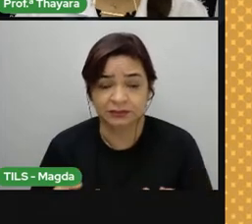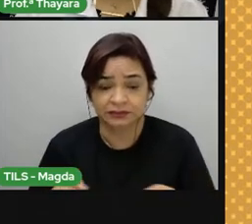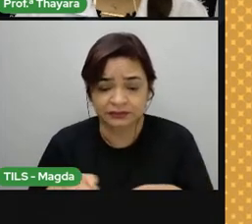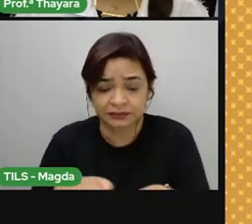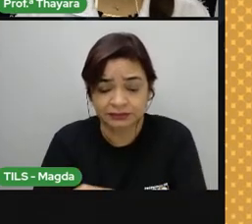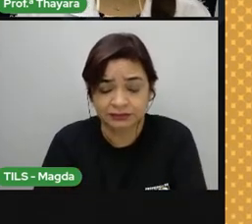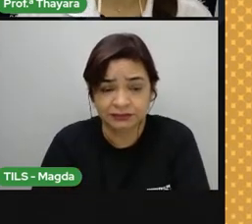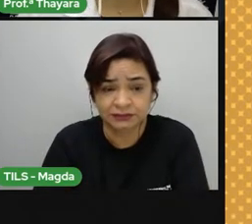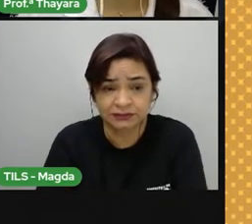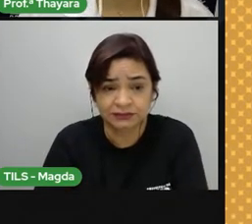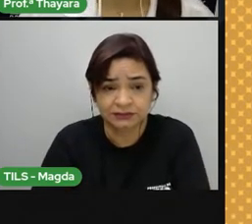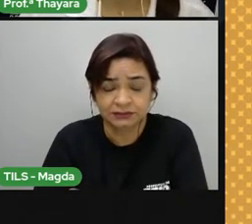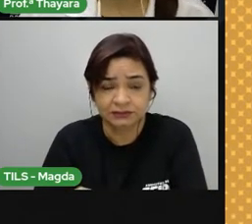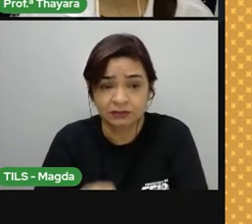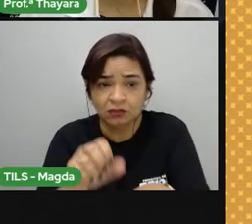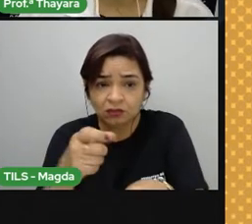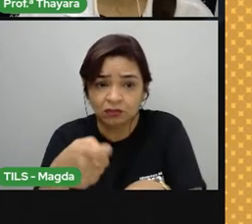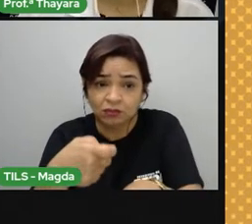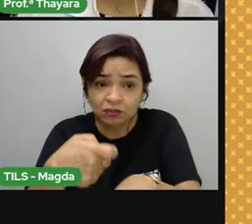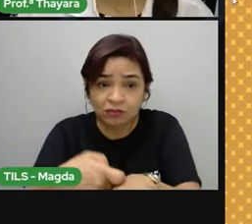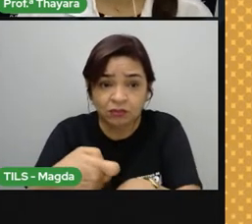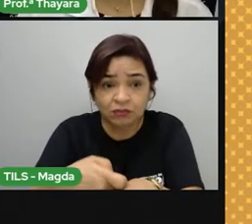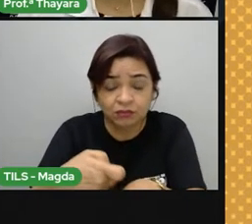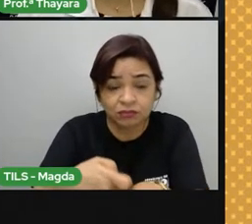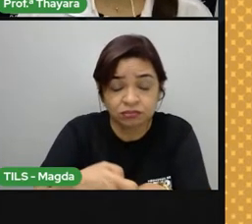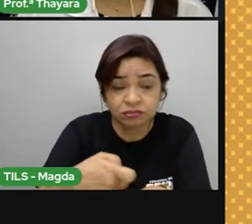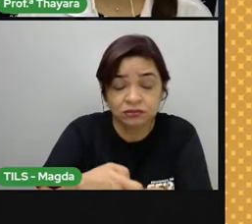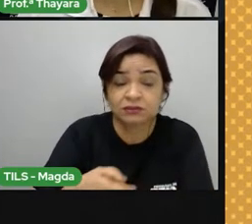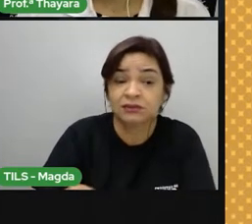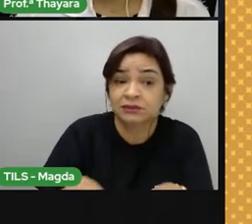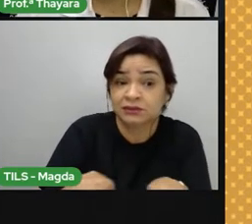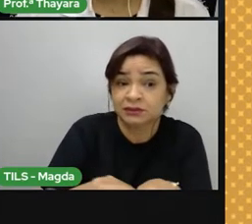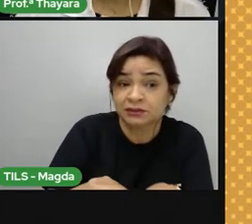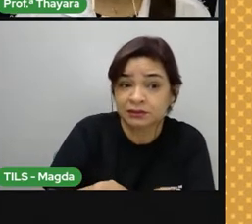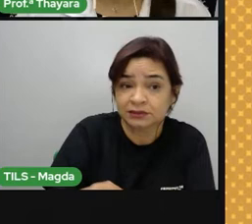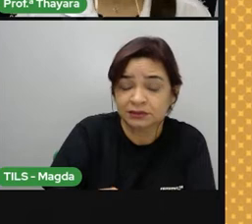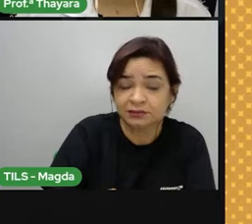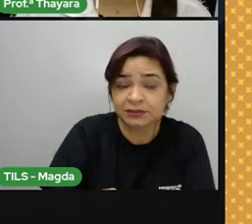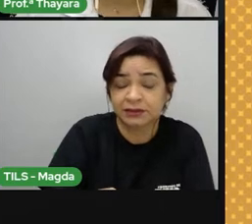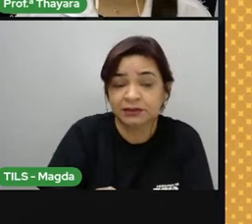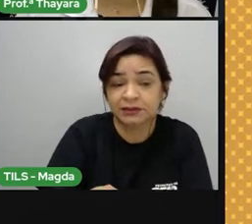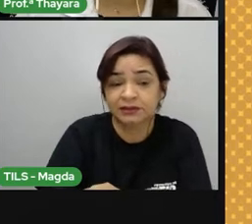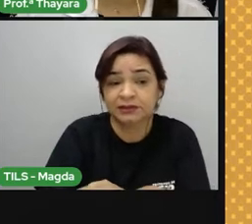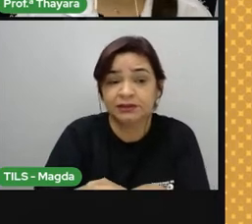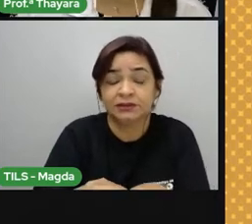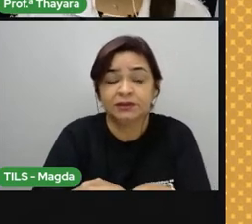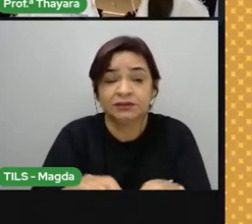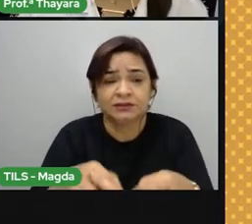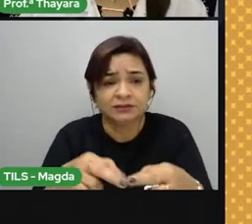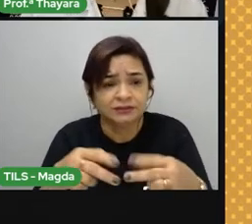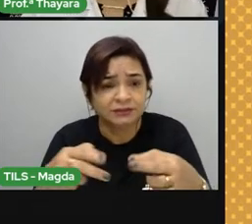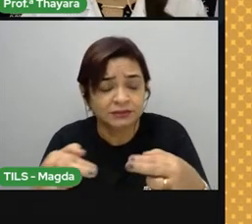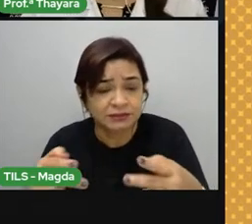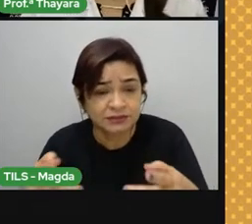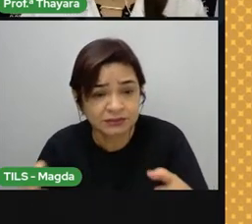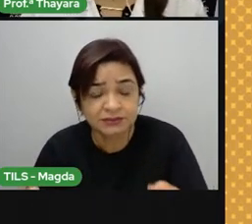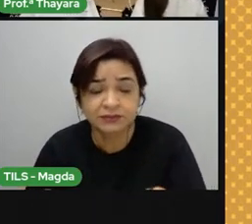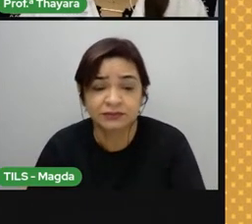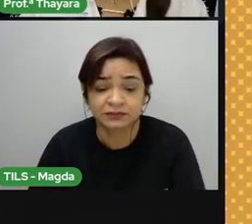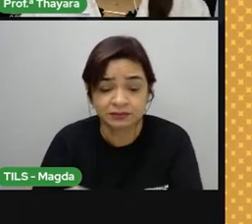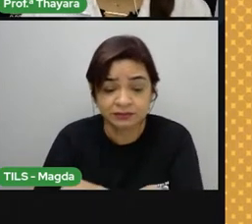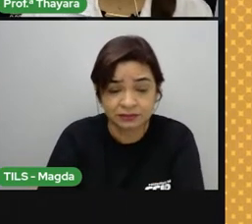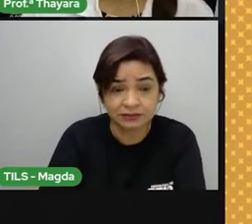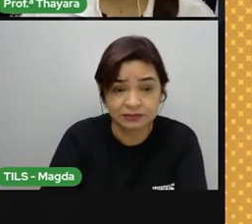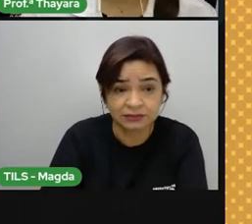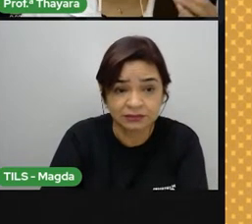ou as partes mais duras, como os ossos. Mas também podem ser fezes ou rastros da decomposição desses seres vivos, que vão